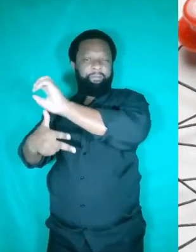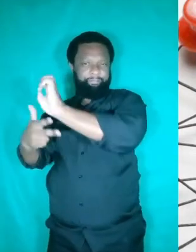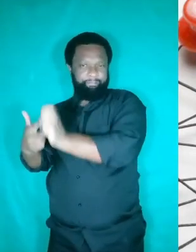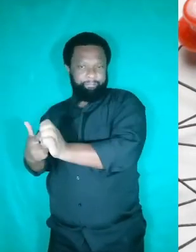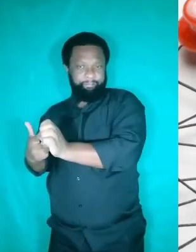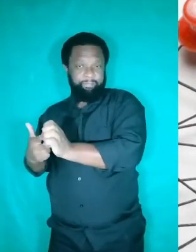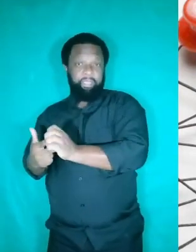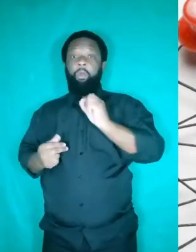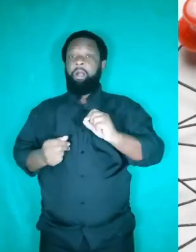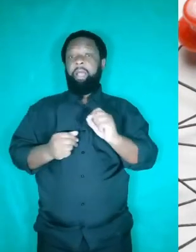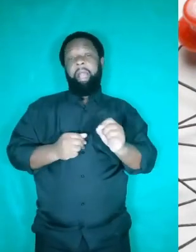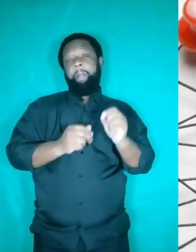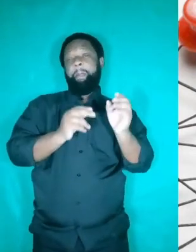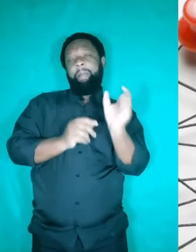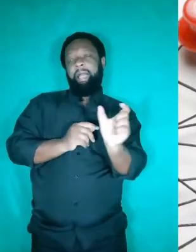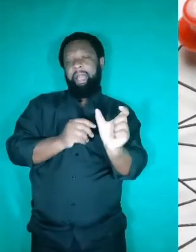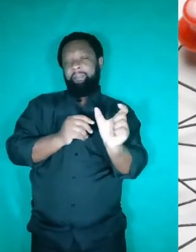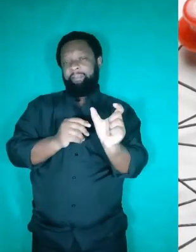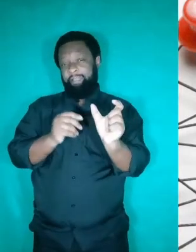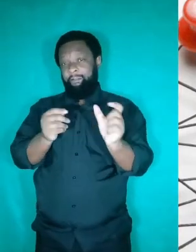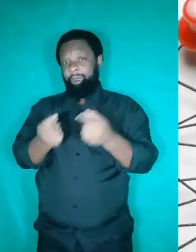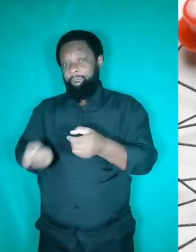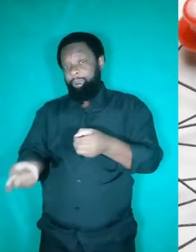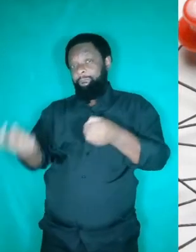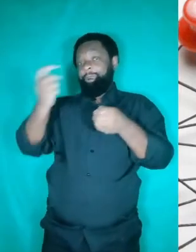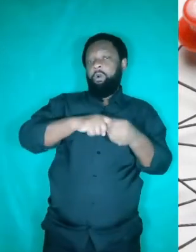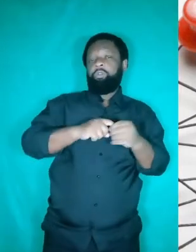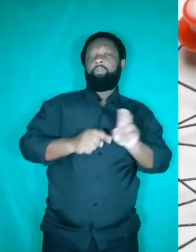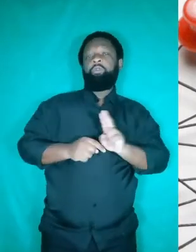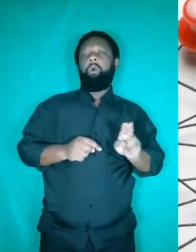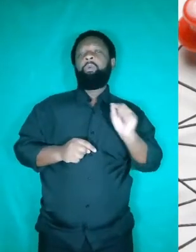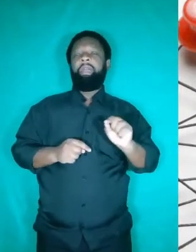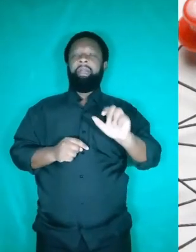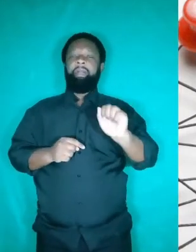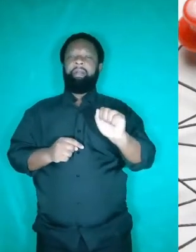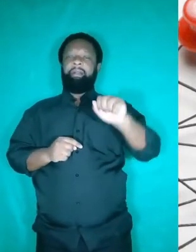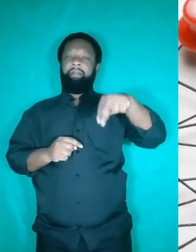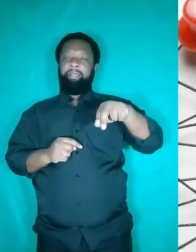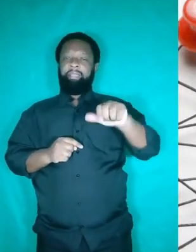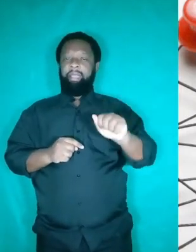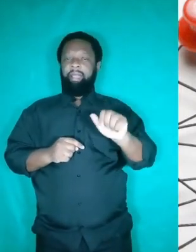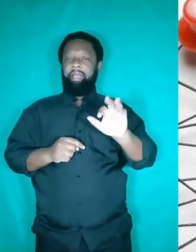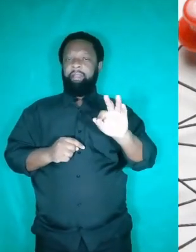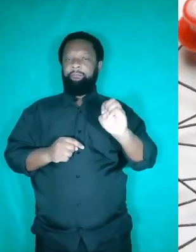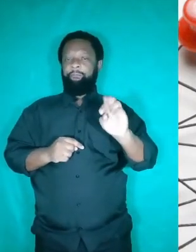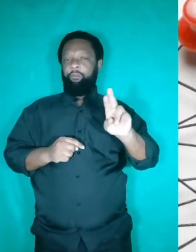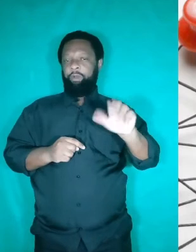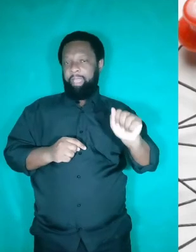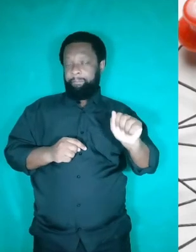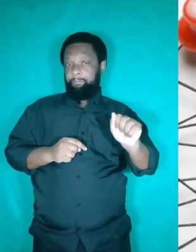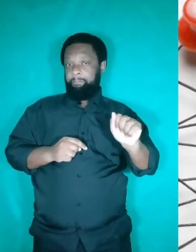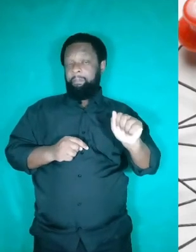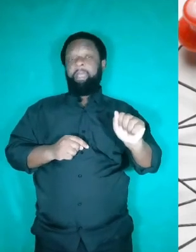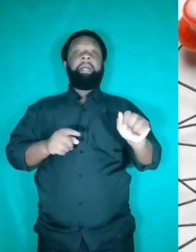referente está posterior, quando eu tenho esse movimento para trás, nós chamamos de anáfora. Já em, a competência 2